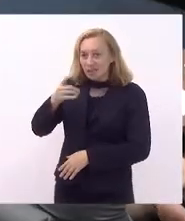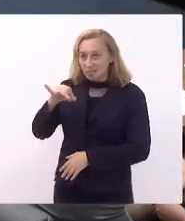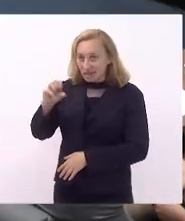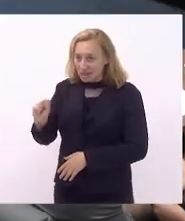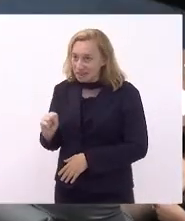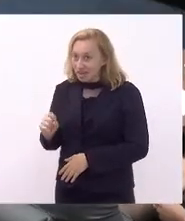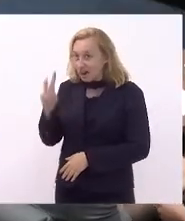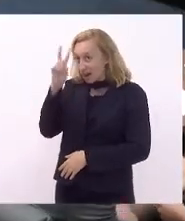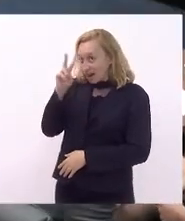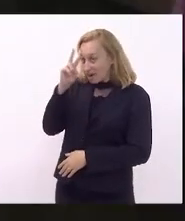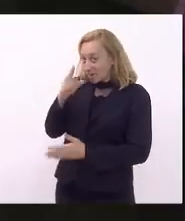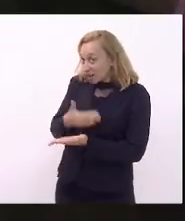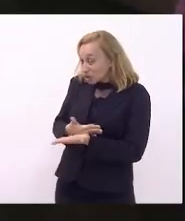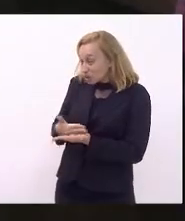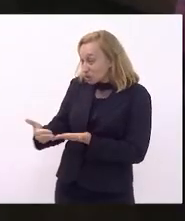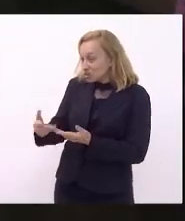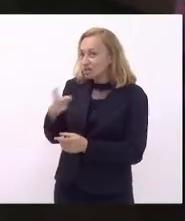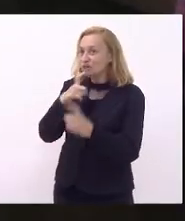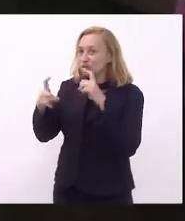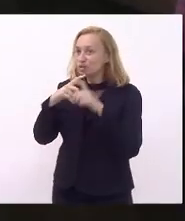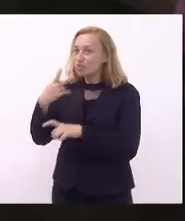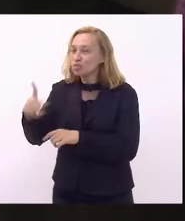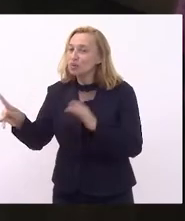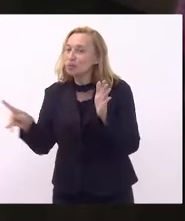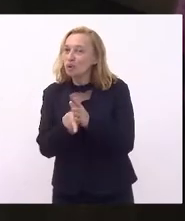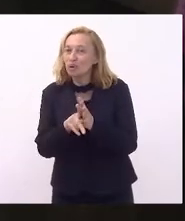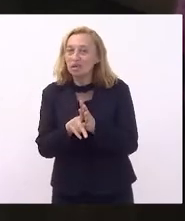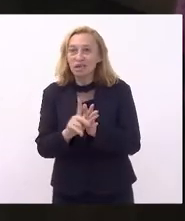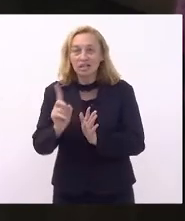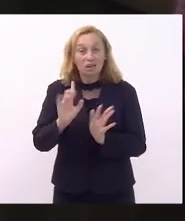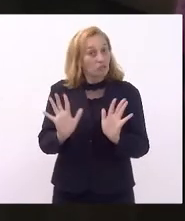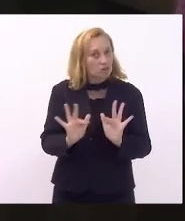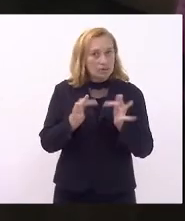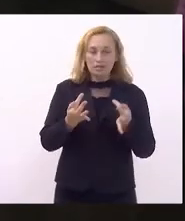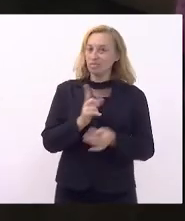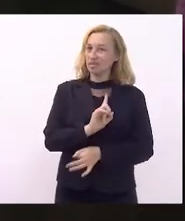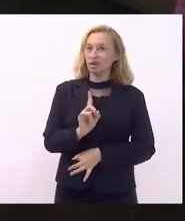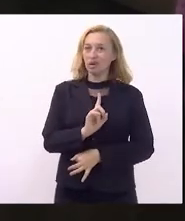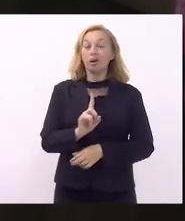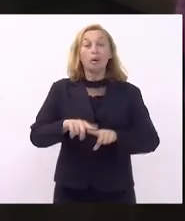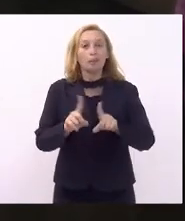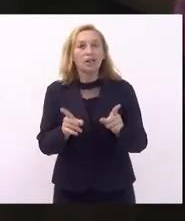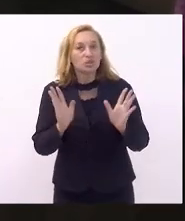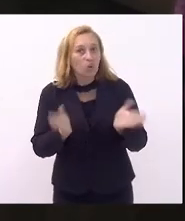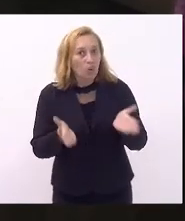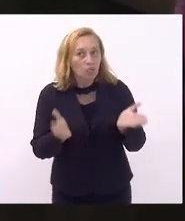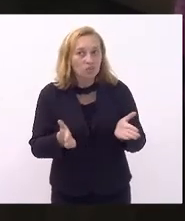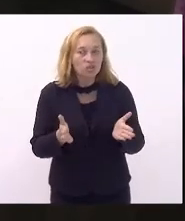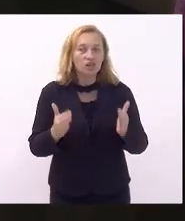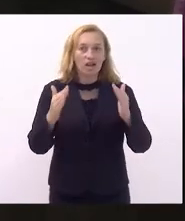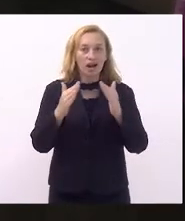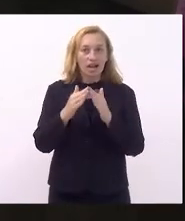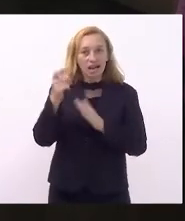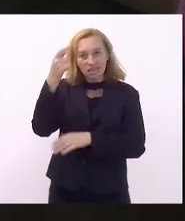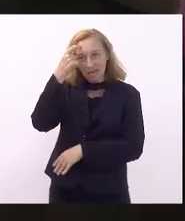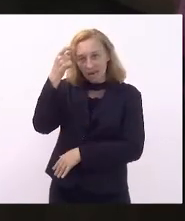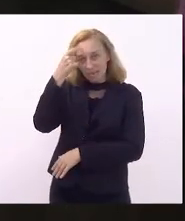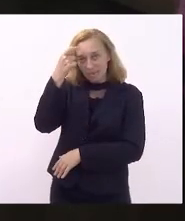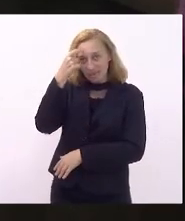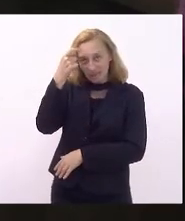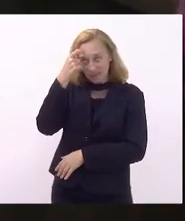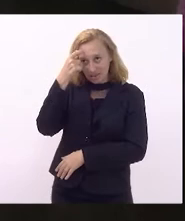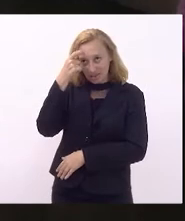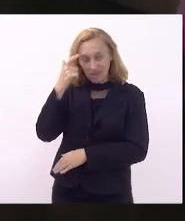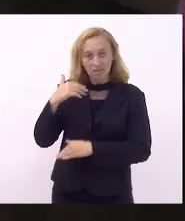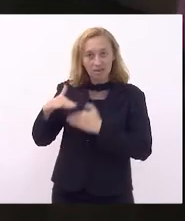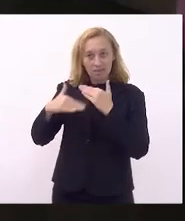lembrar que no início da discussão do seu projeto, não foi tão simples assim, mas hoje a casa amadureceu, estamos todos